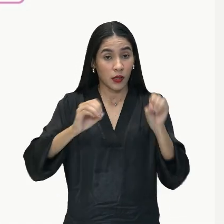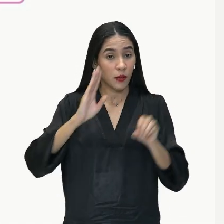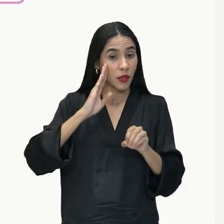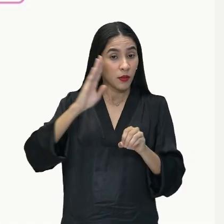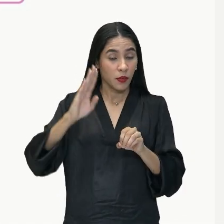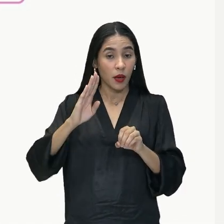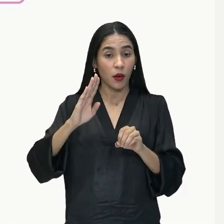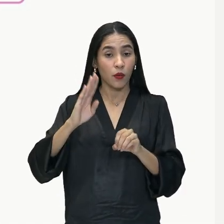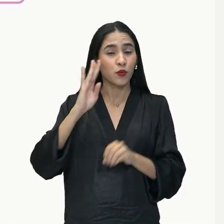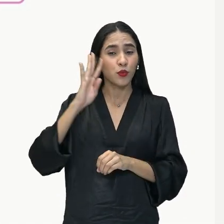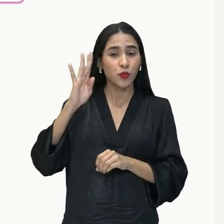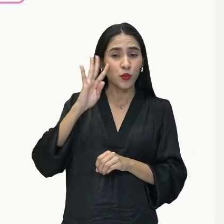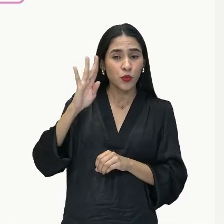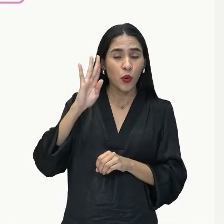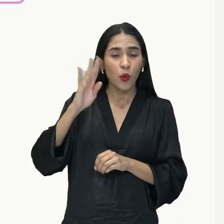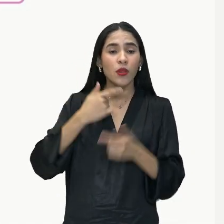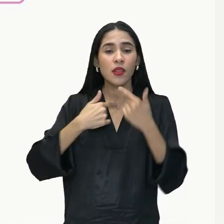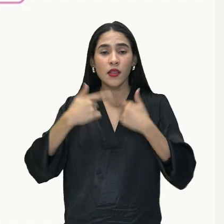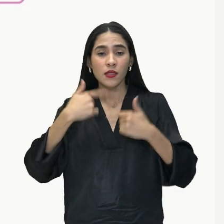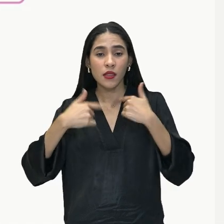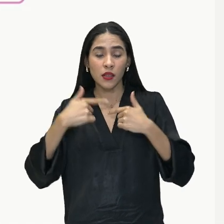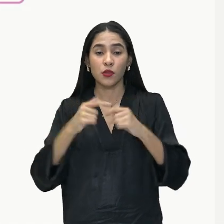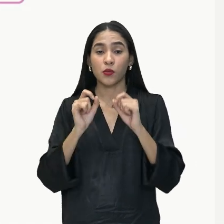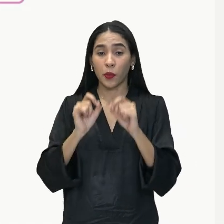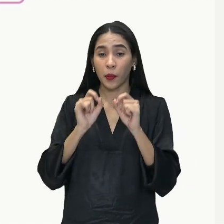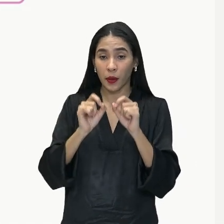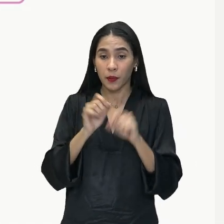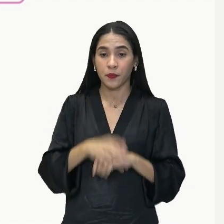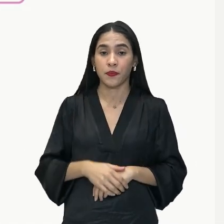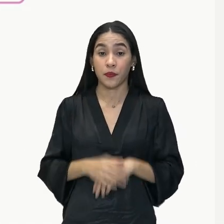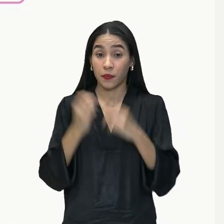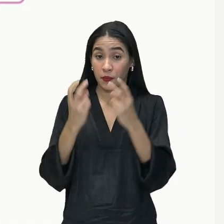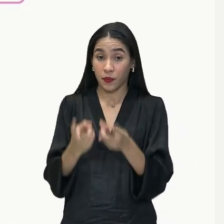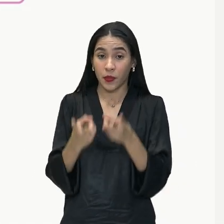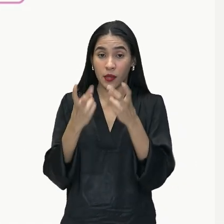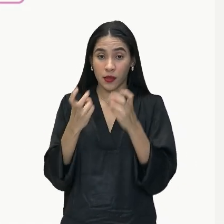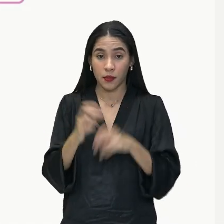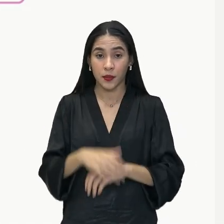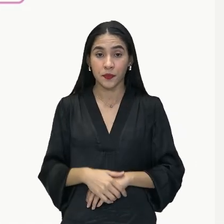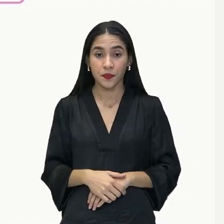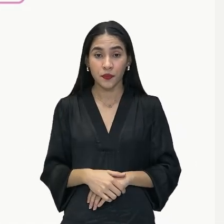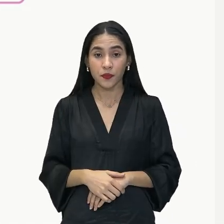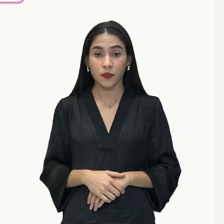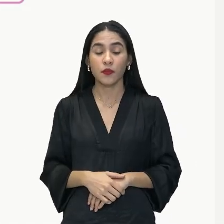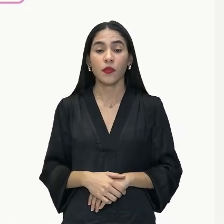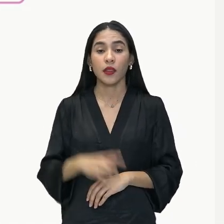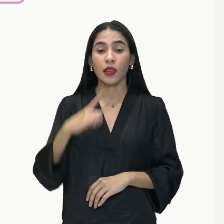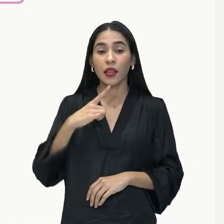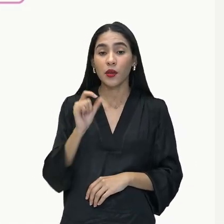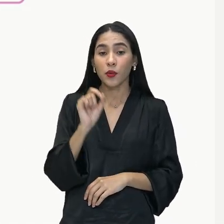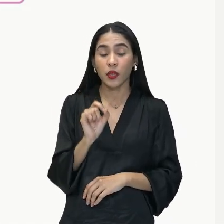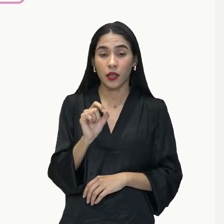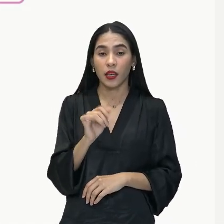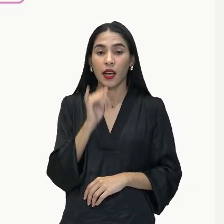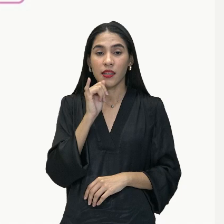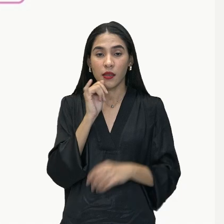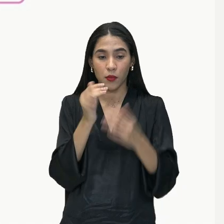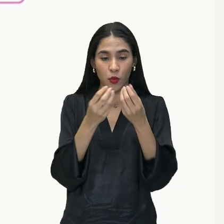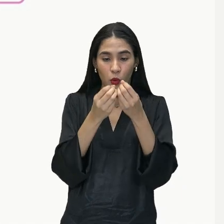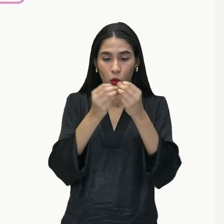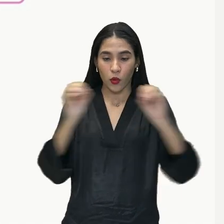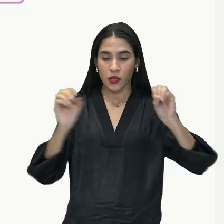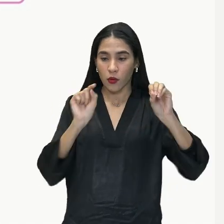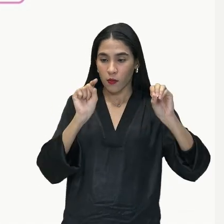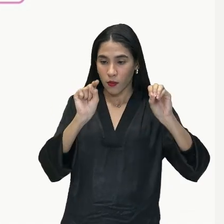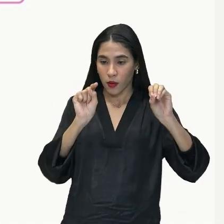maior sonho é este. E observem bem aqui, a presença desses dois pontos,